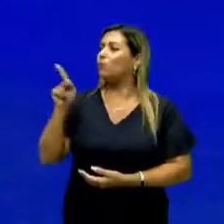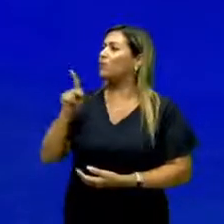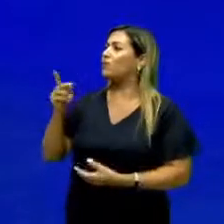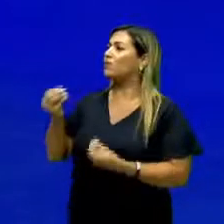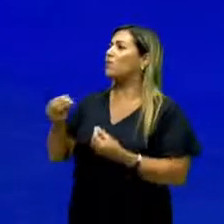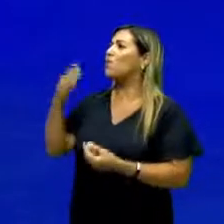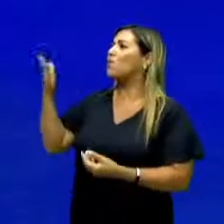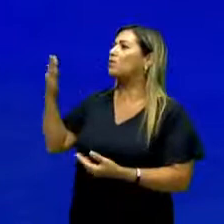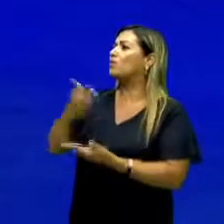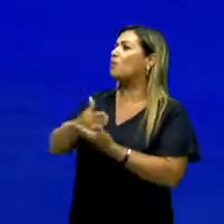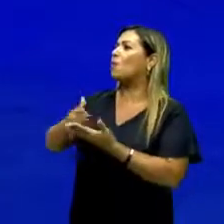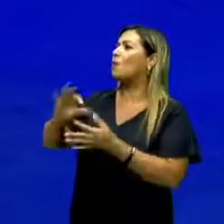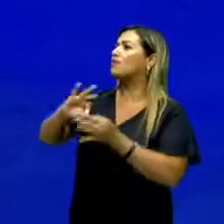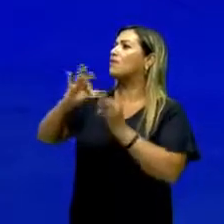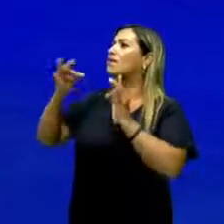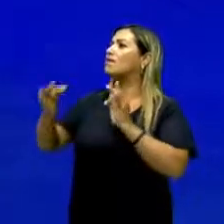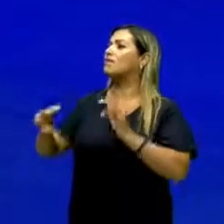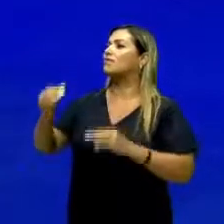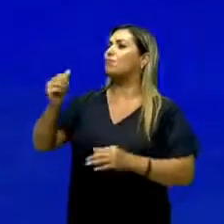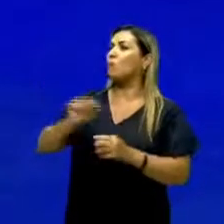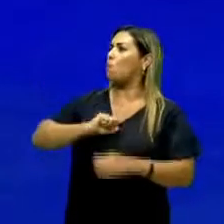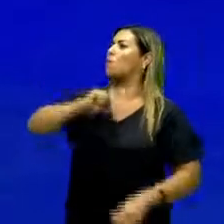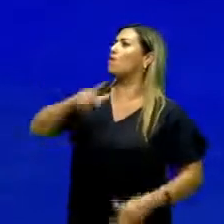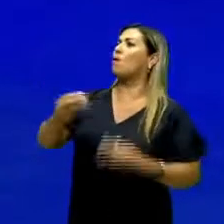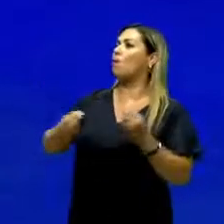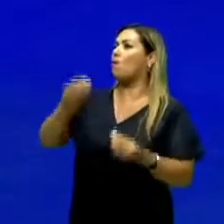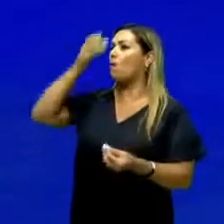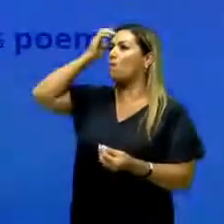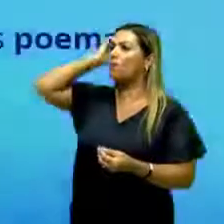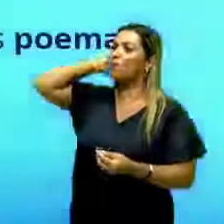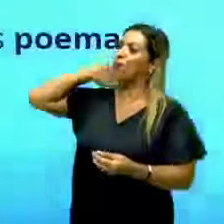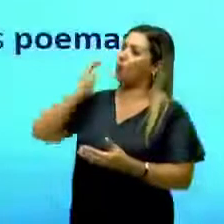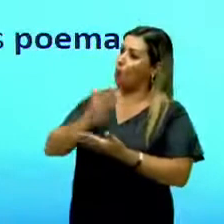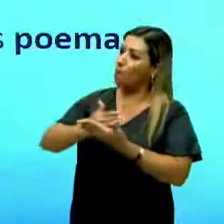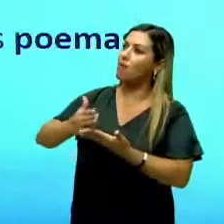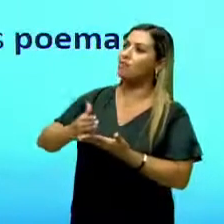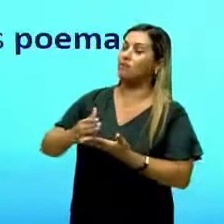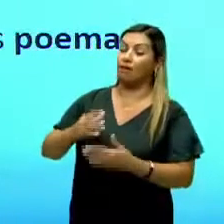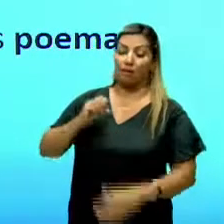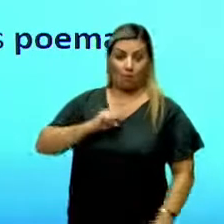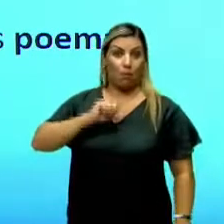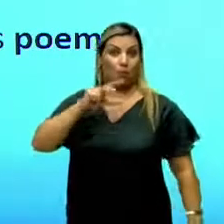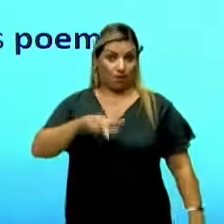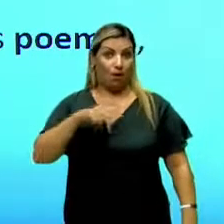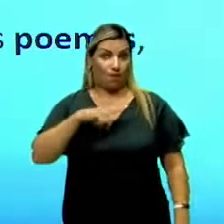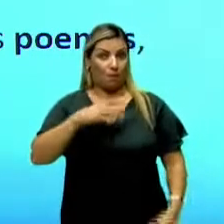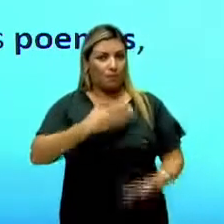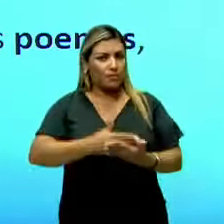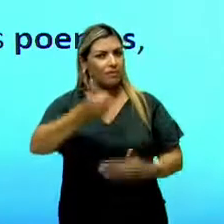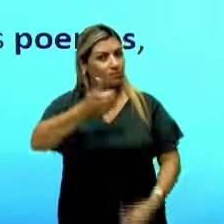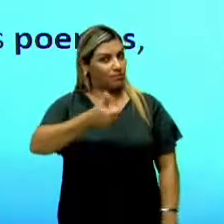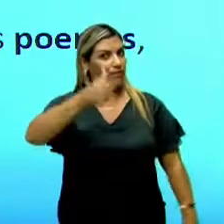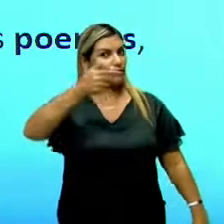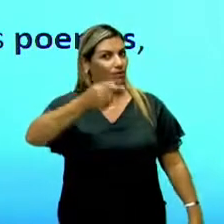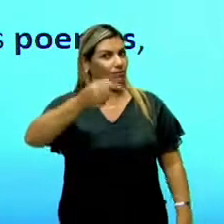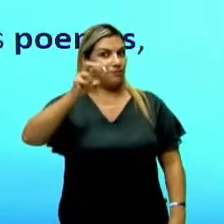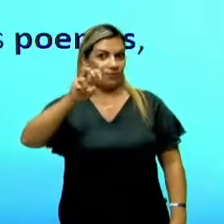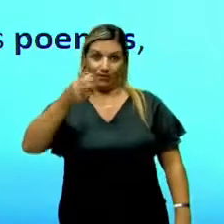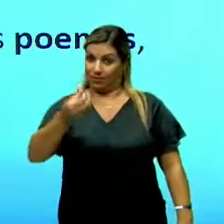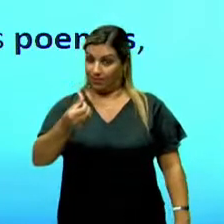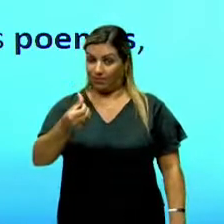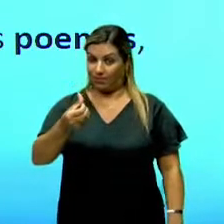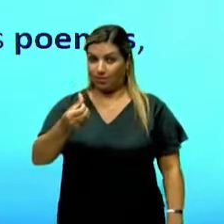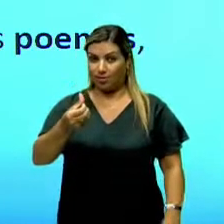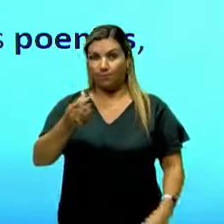começa o arcadismo lá em Portugal? Estamos falando de Portugal. Ele começa no ano de 1756